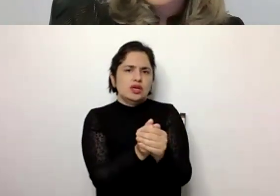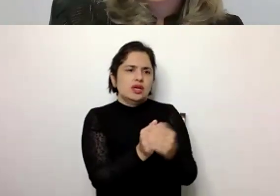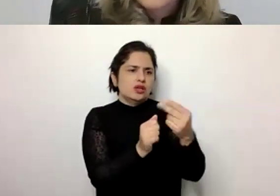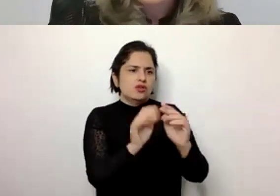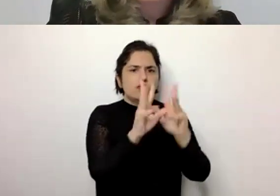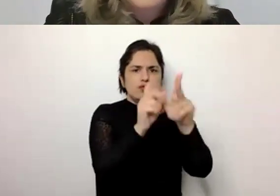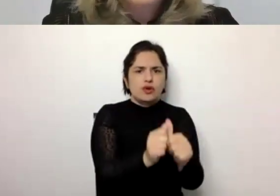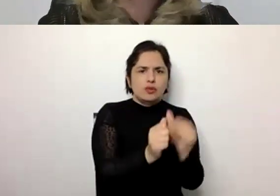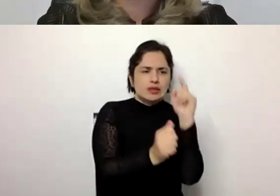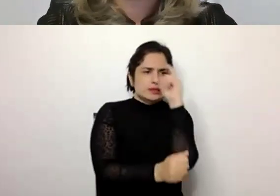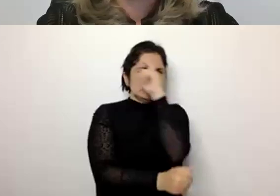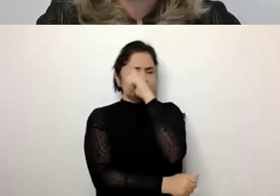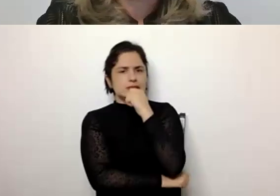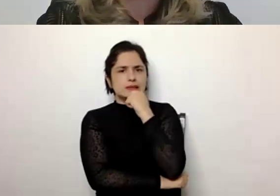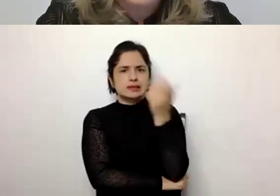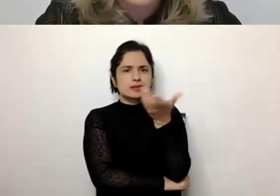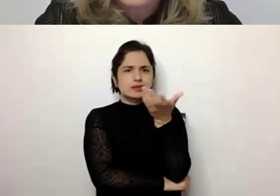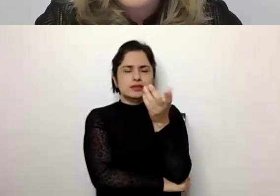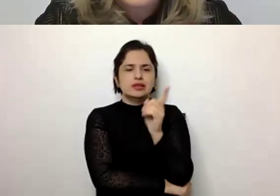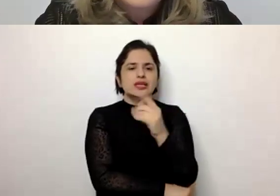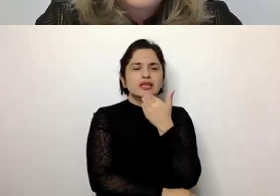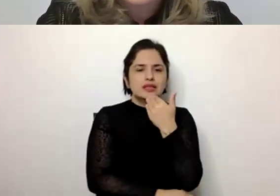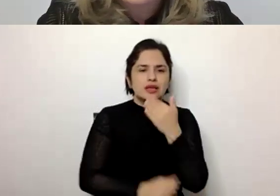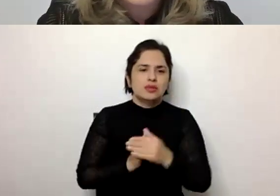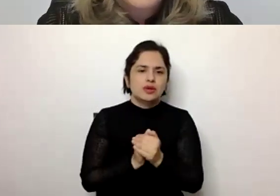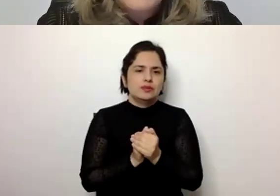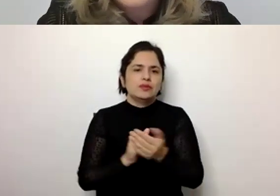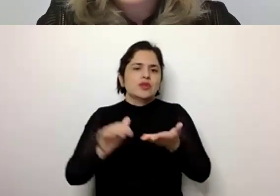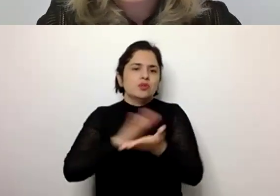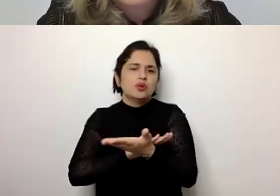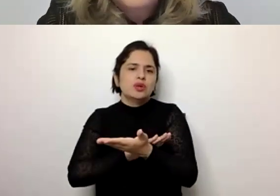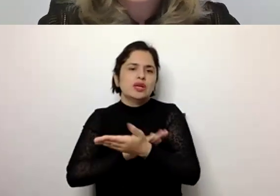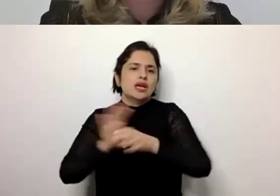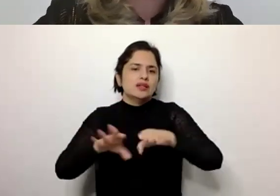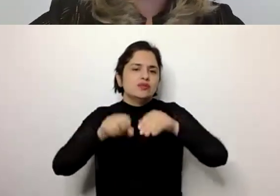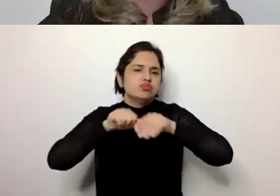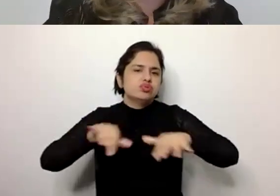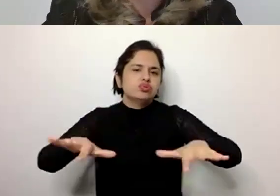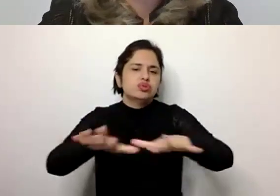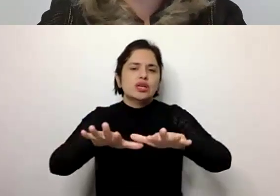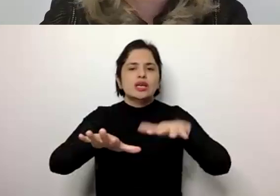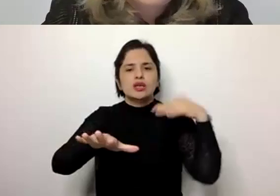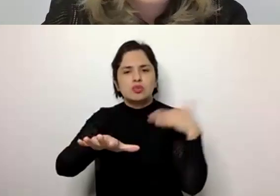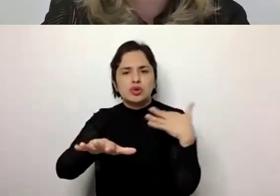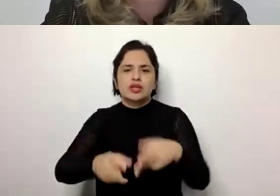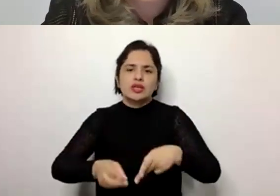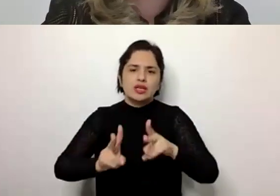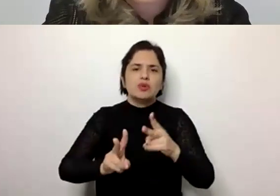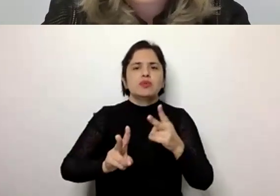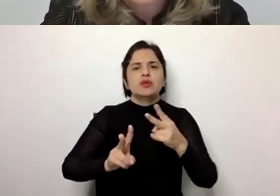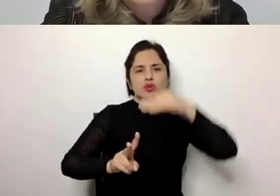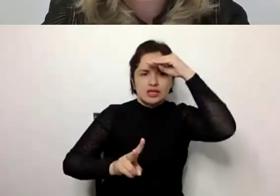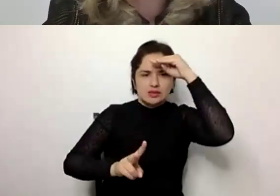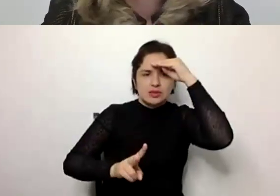que há um complicador na família, e também propor atividades diversificadas, significativas, que possibilitem a vivência de